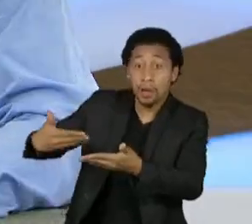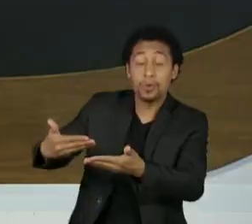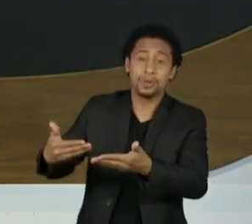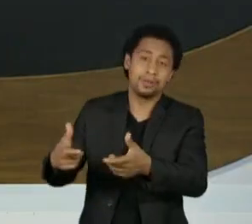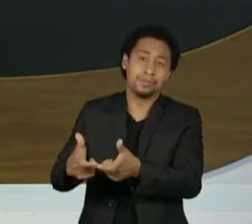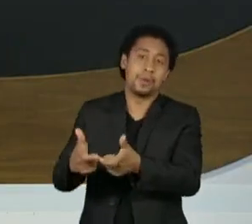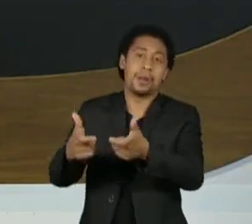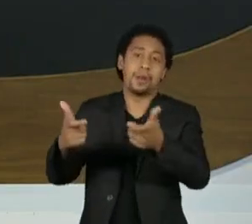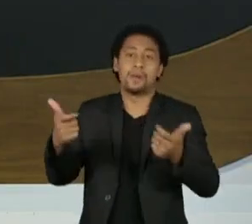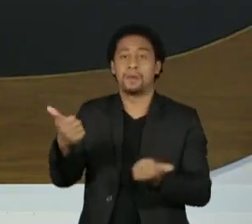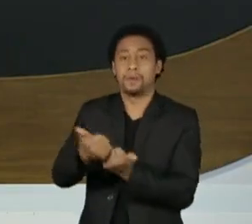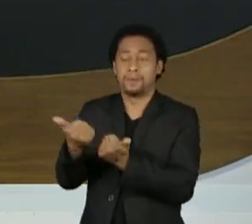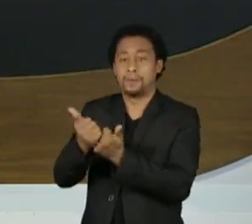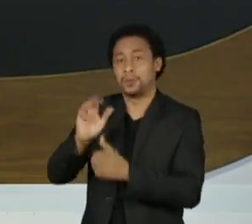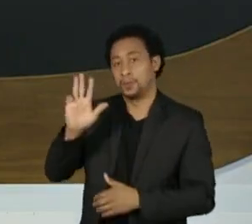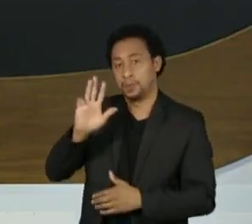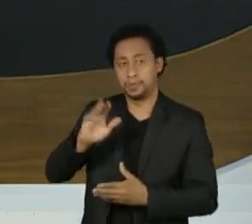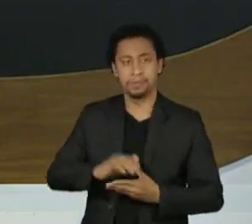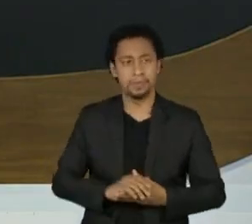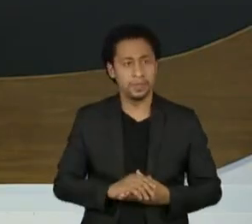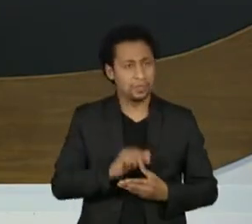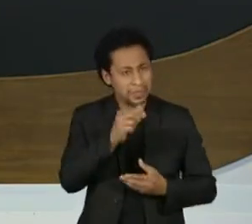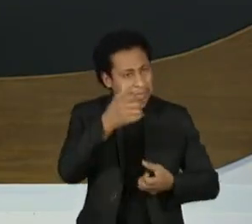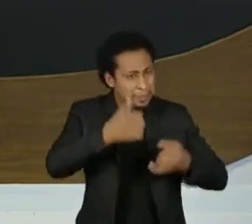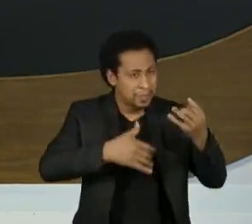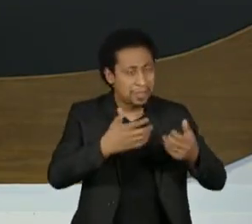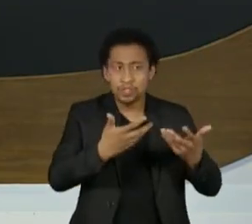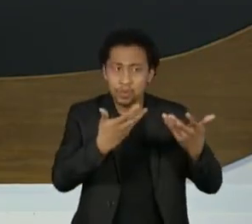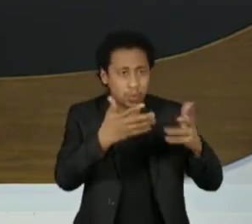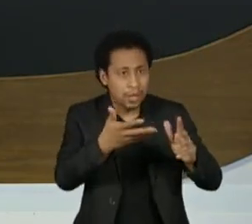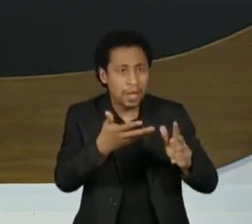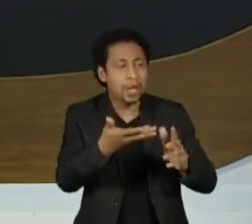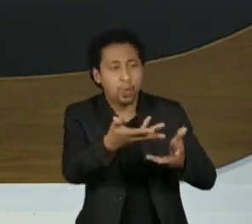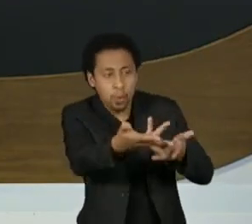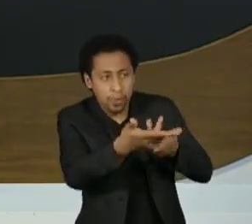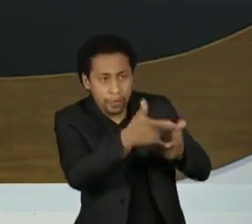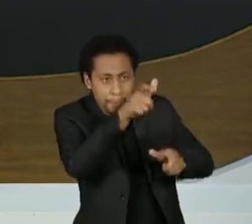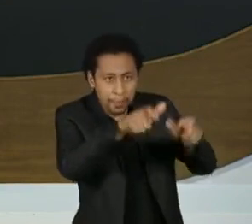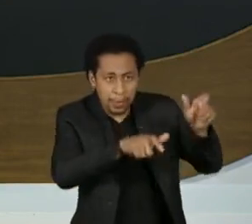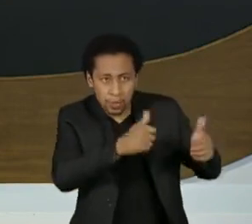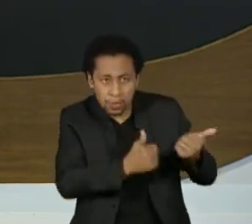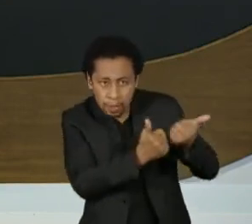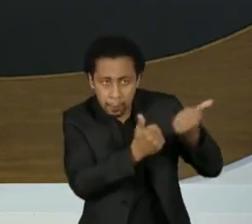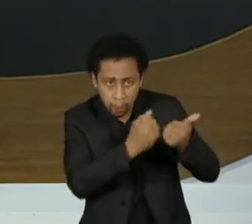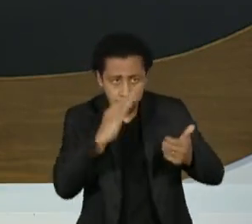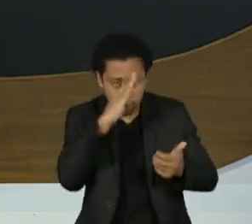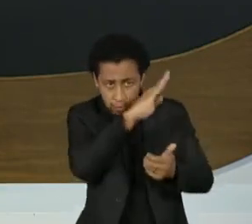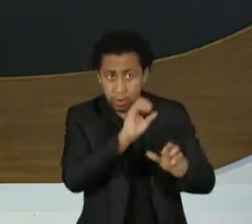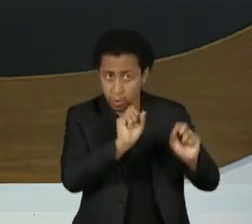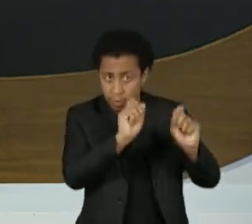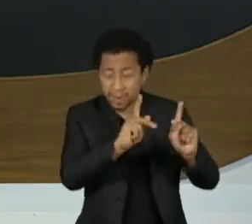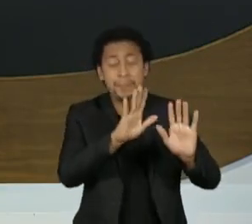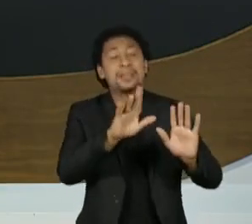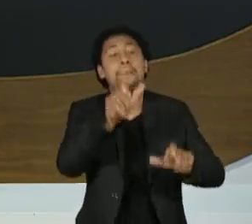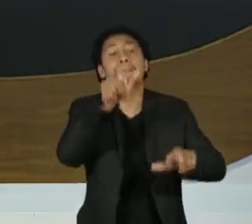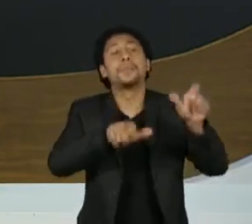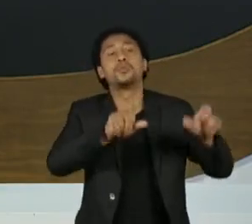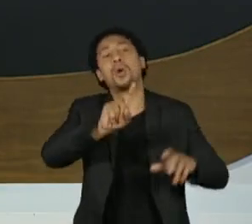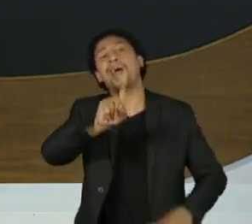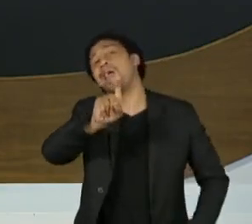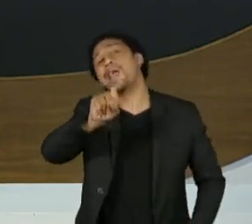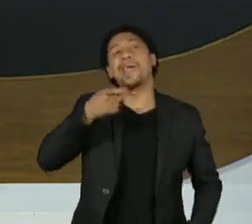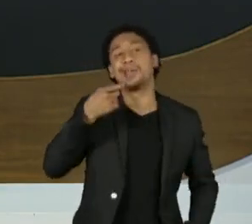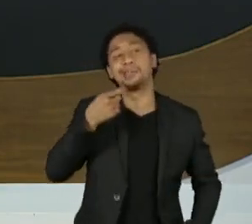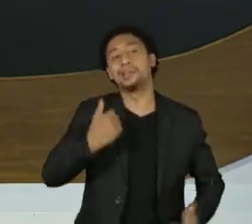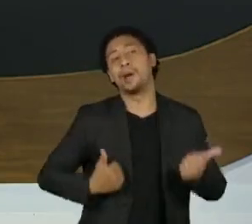Boulos, quando você fala, não vamos fazer frente com o bolsonarista, mas e com o ex-bolsonarista? Porque eu entendo que se o Bolsonaro ganhou em 18, para ganhar do